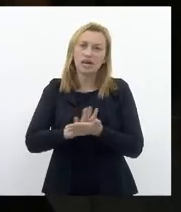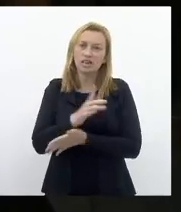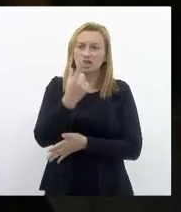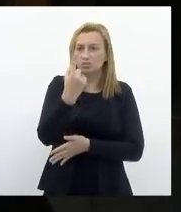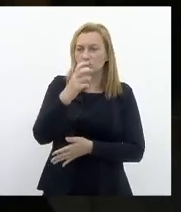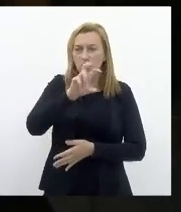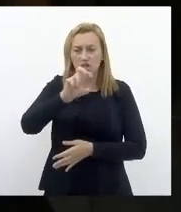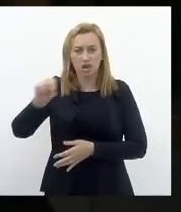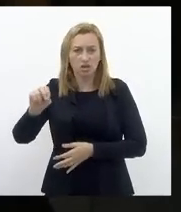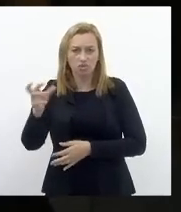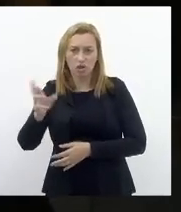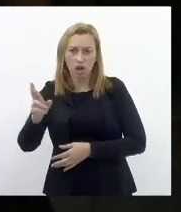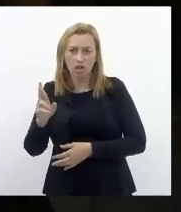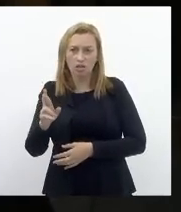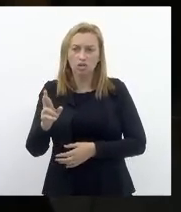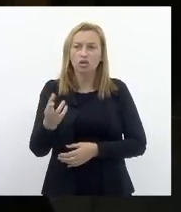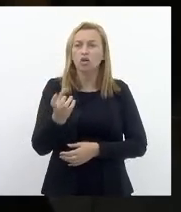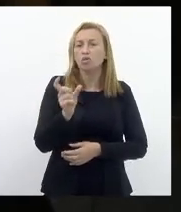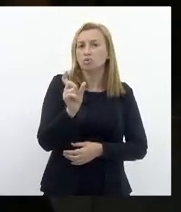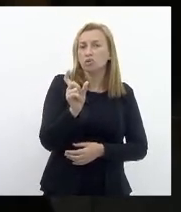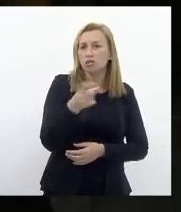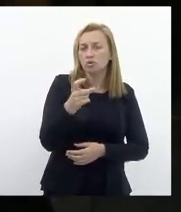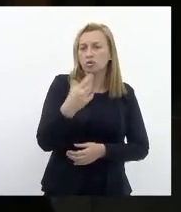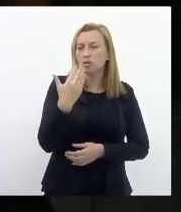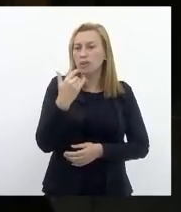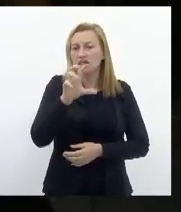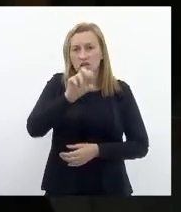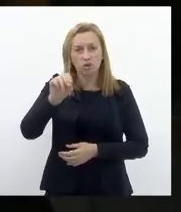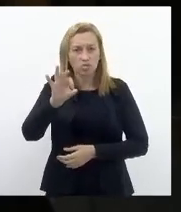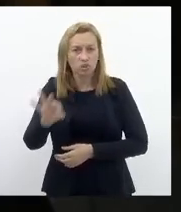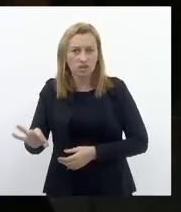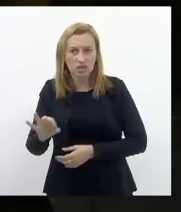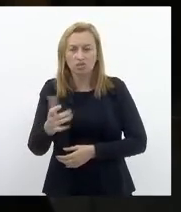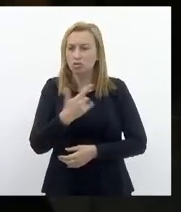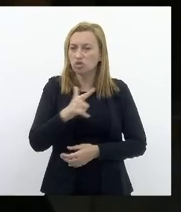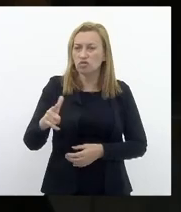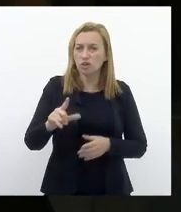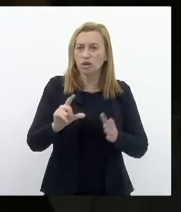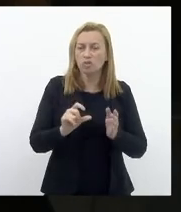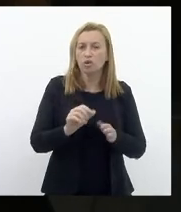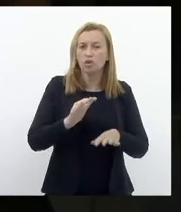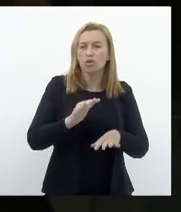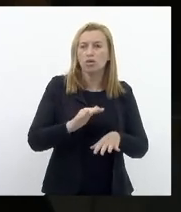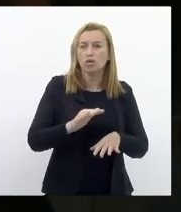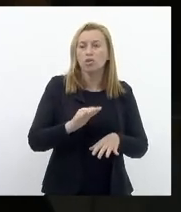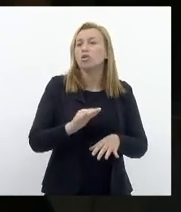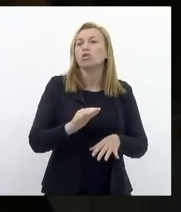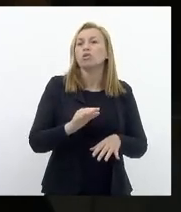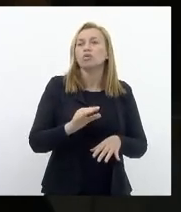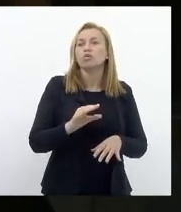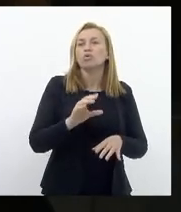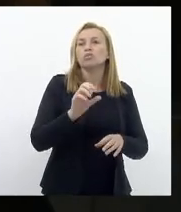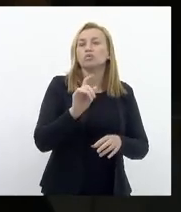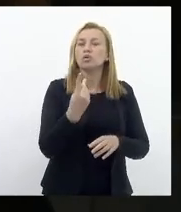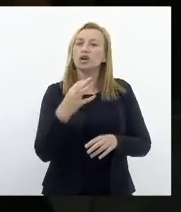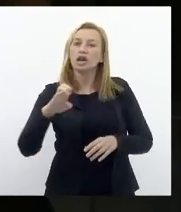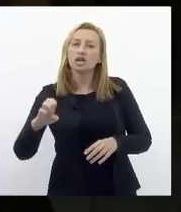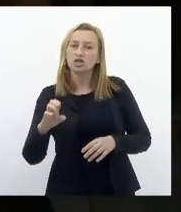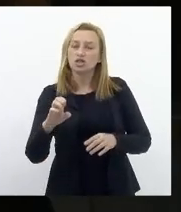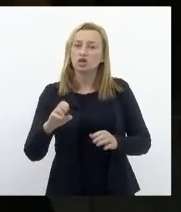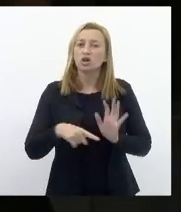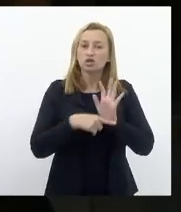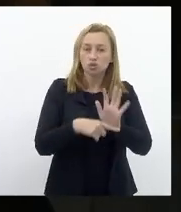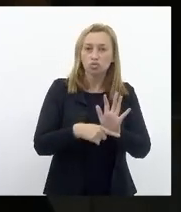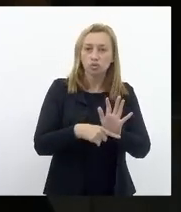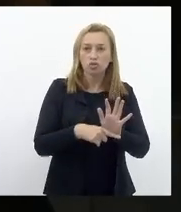Não tiveram Aumento no valor Do auxílio alimentação De 50% Não tiveram Aumento no valor Do auxílio creche De 50% Então a gente está falando